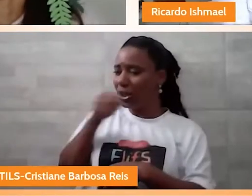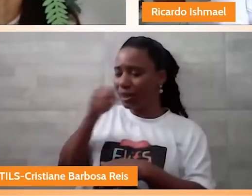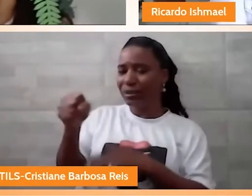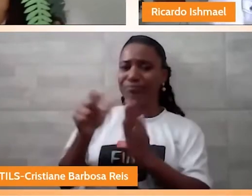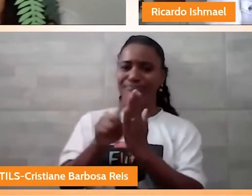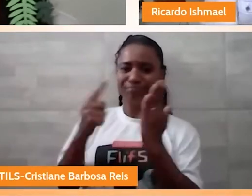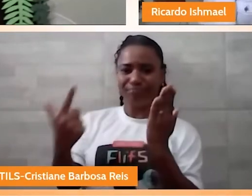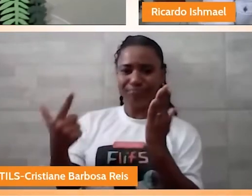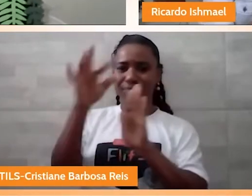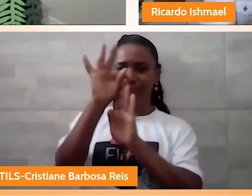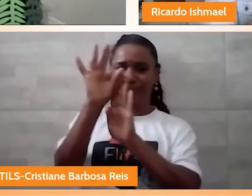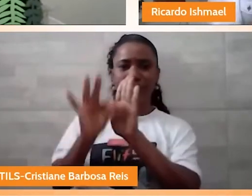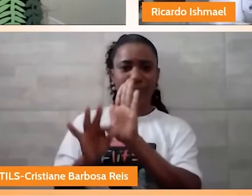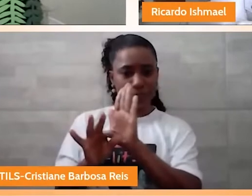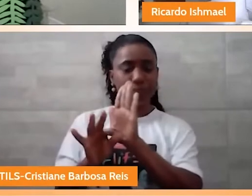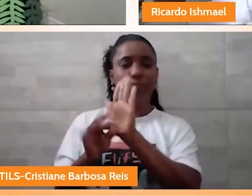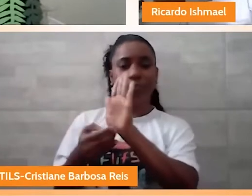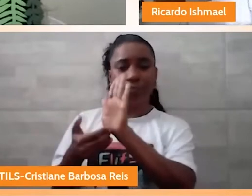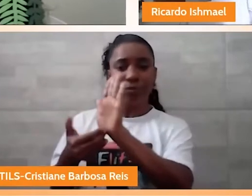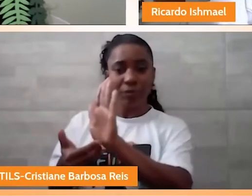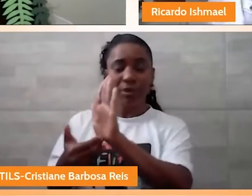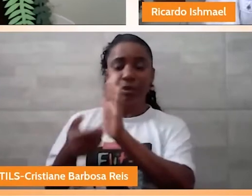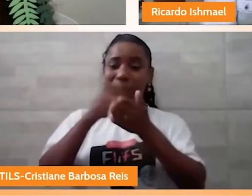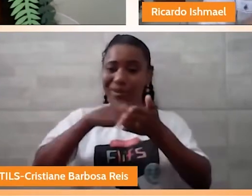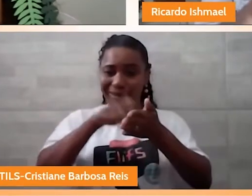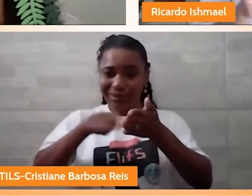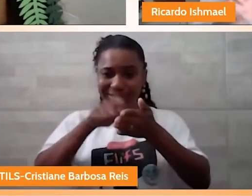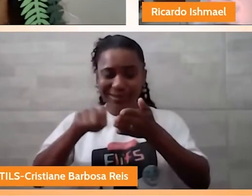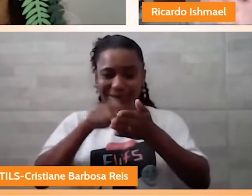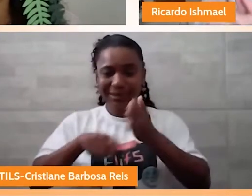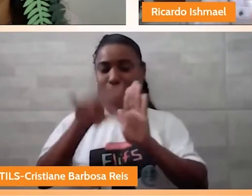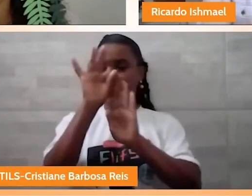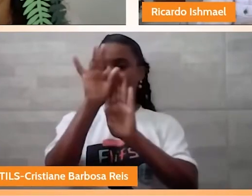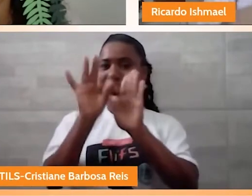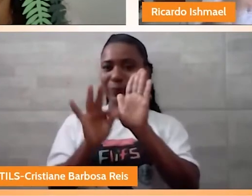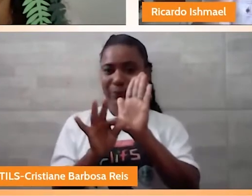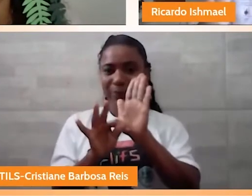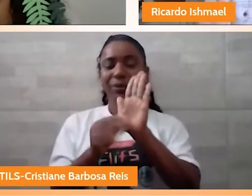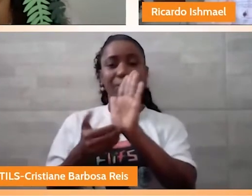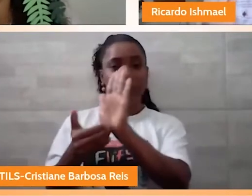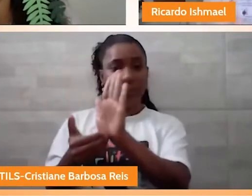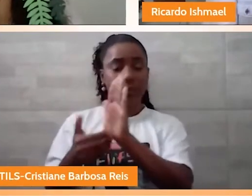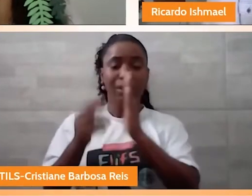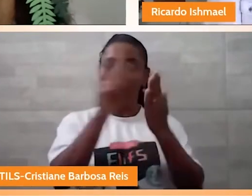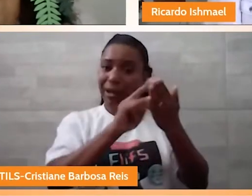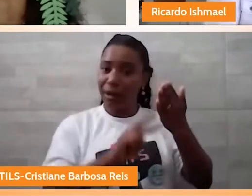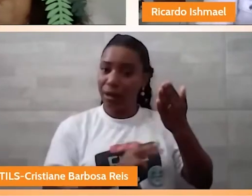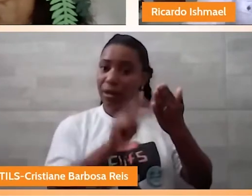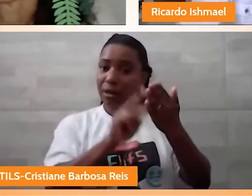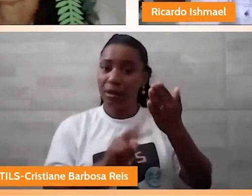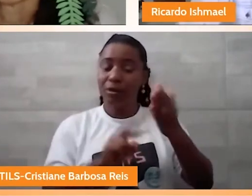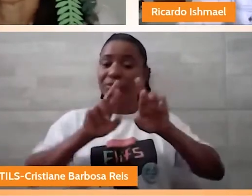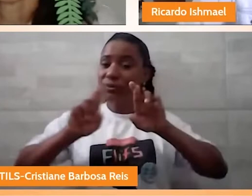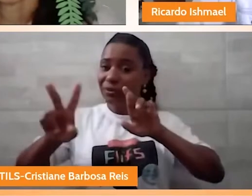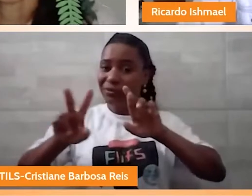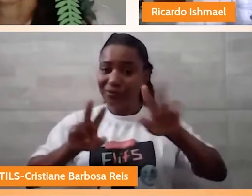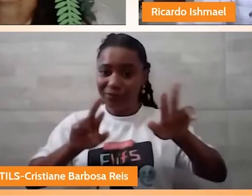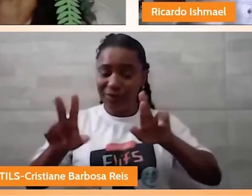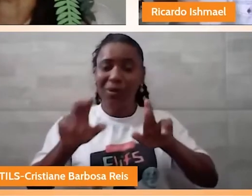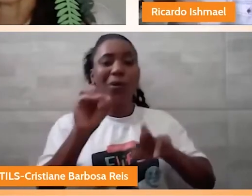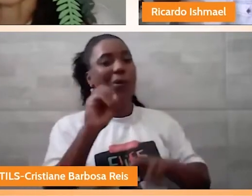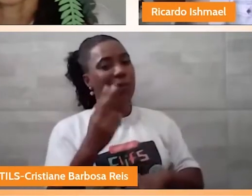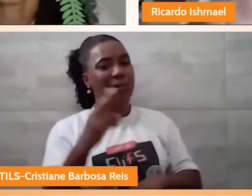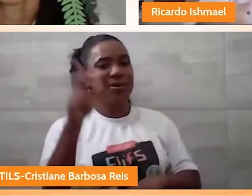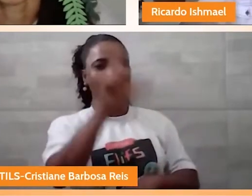com uma técnica de escrita, com um tipo de abordagem, com uma outra leitura, recorrendo a outros elementos, seja na própria literatura,